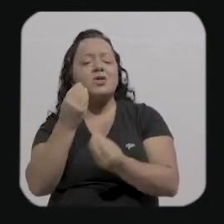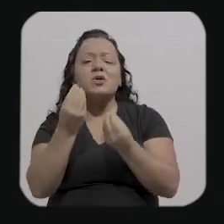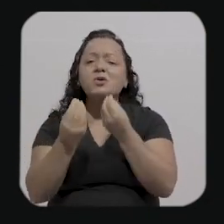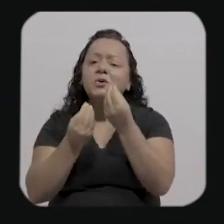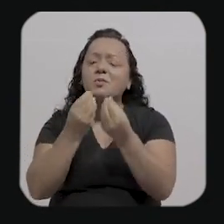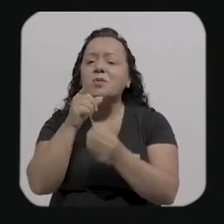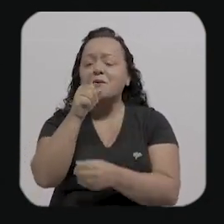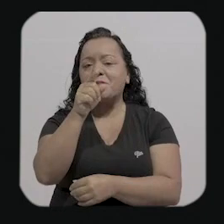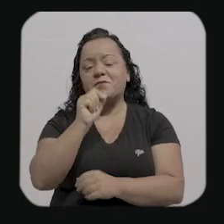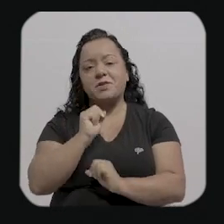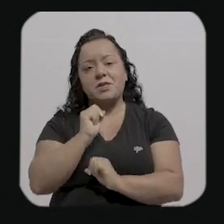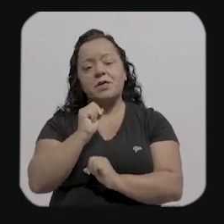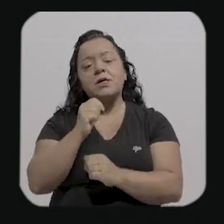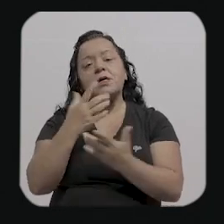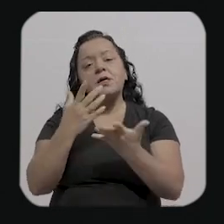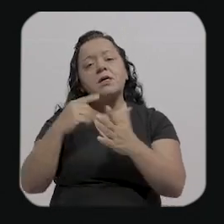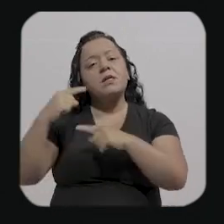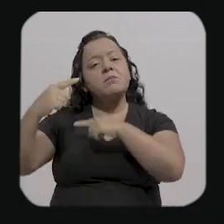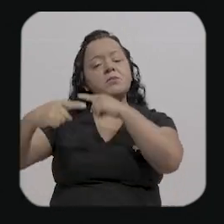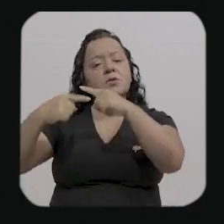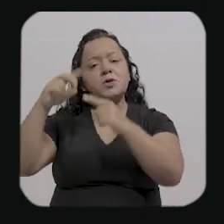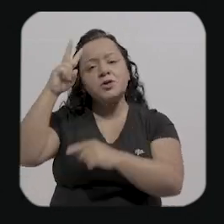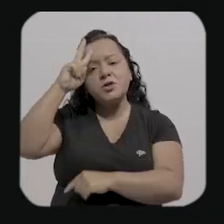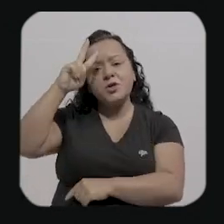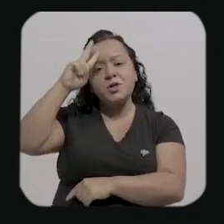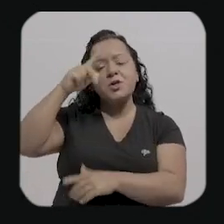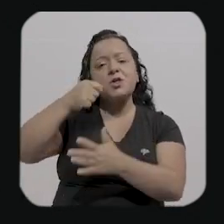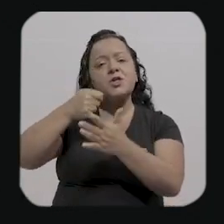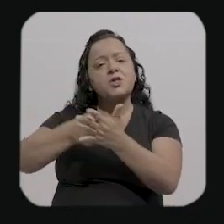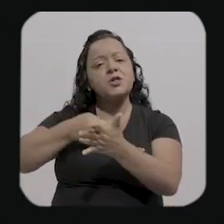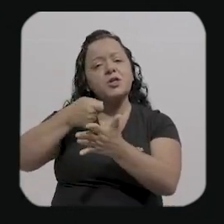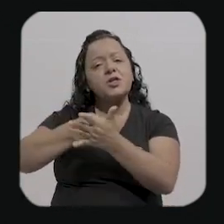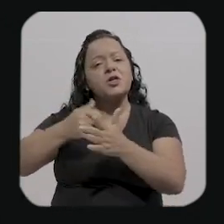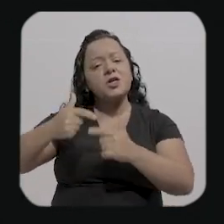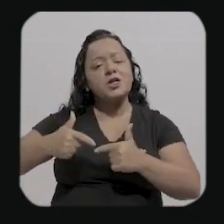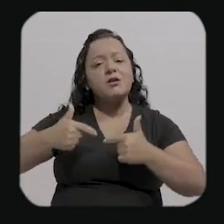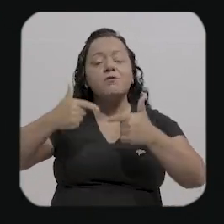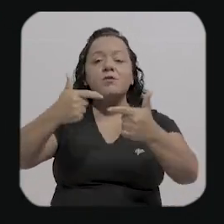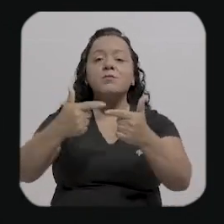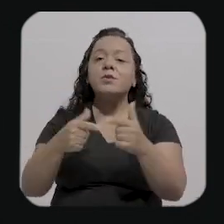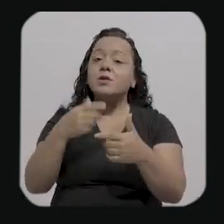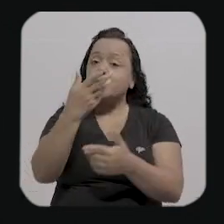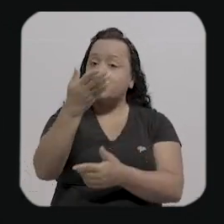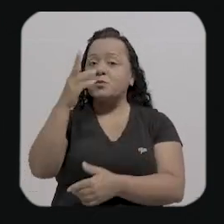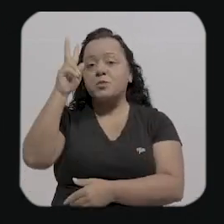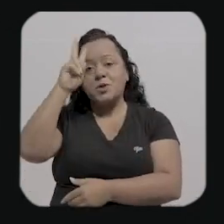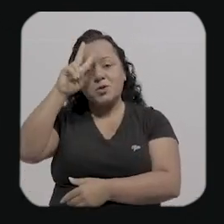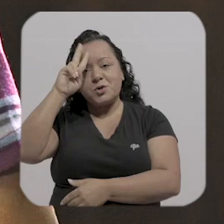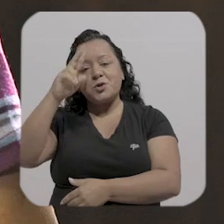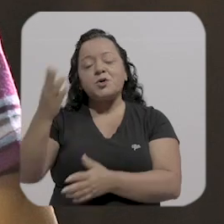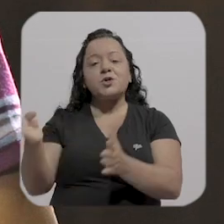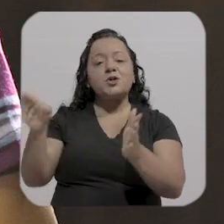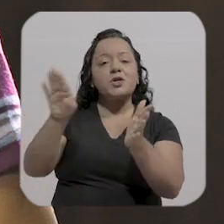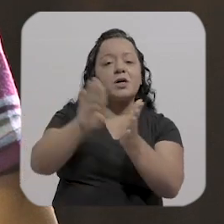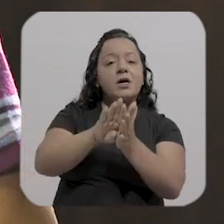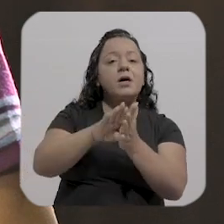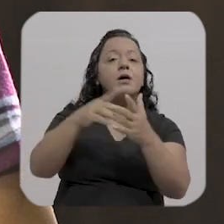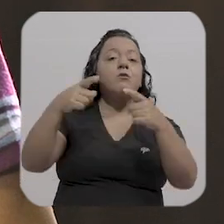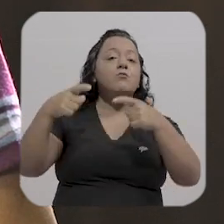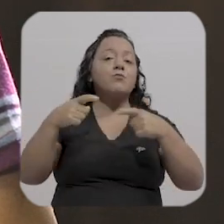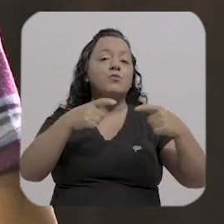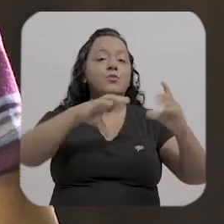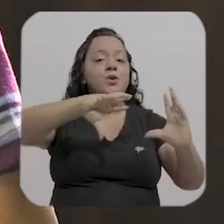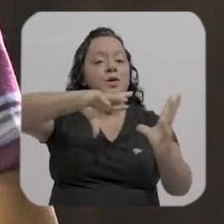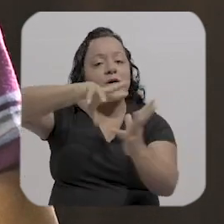tanta história de luta fazer com que a tua palavra chegue nesses lugares falando de lugares internacionais inclusive sim sim